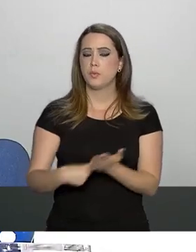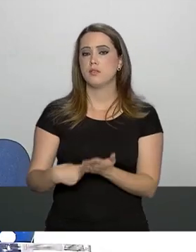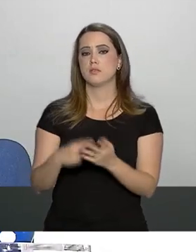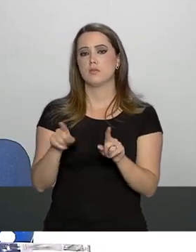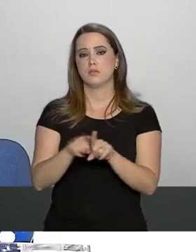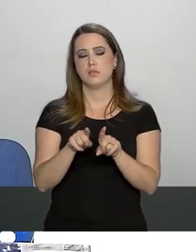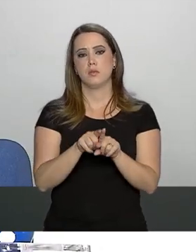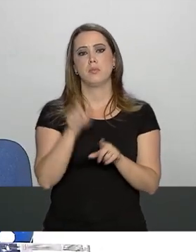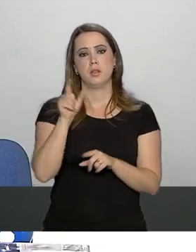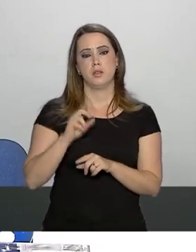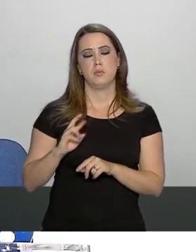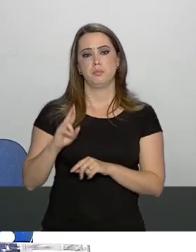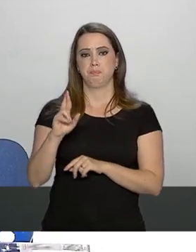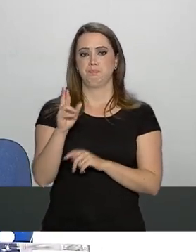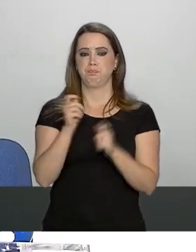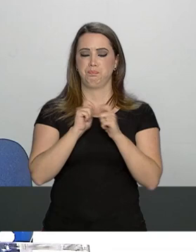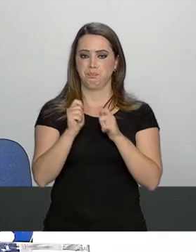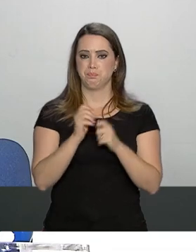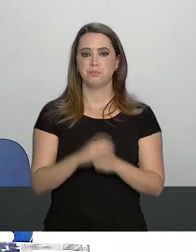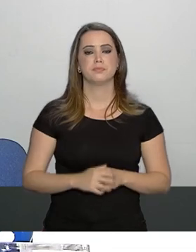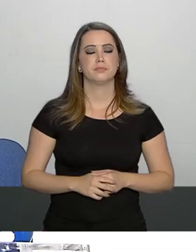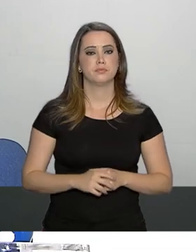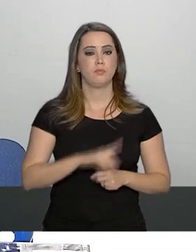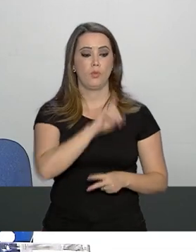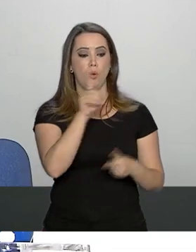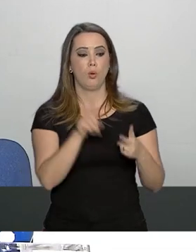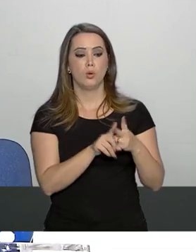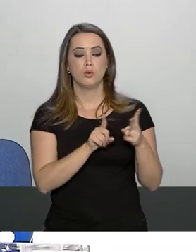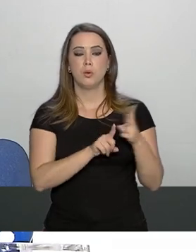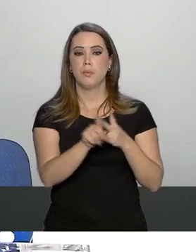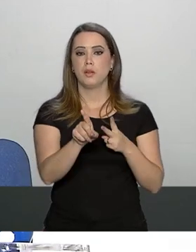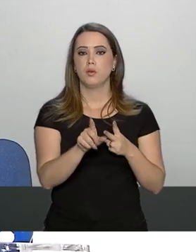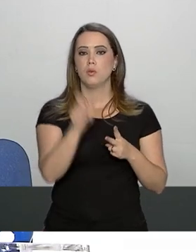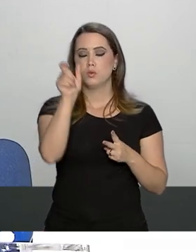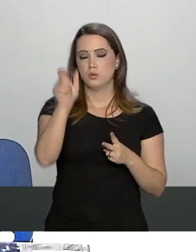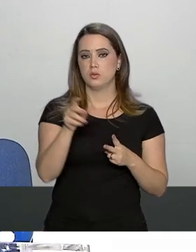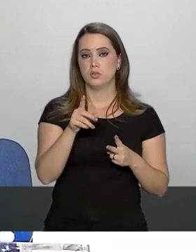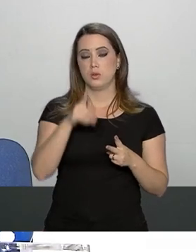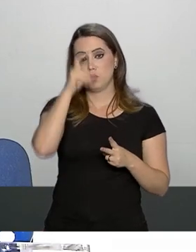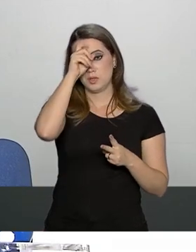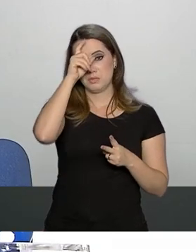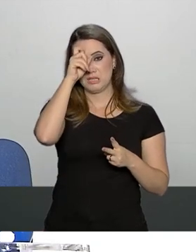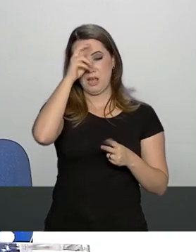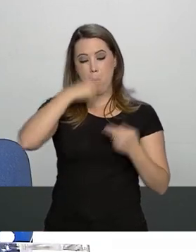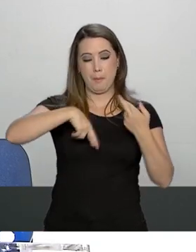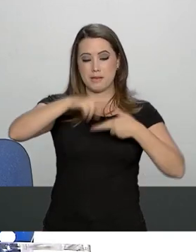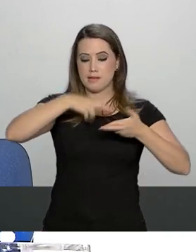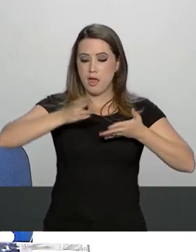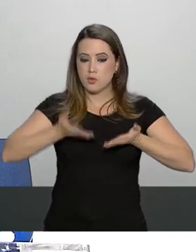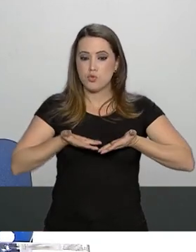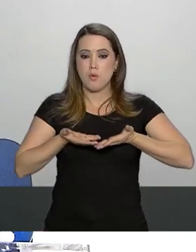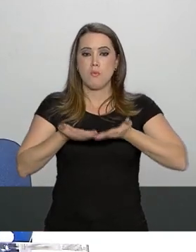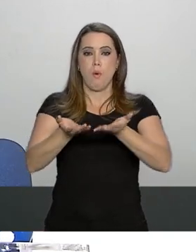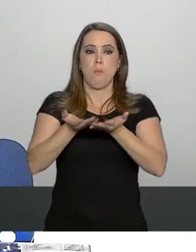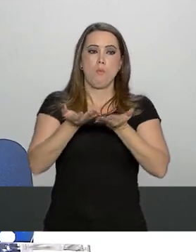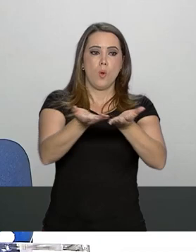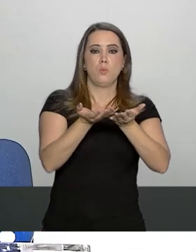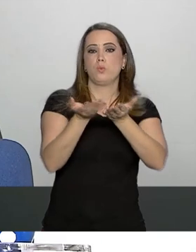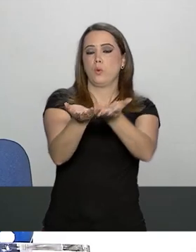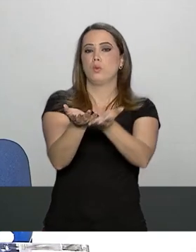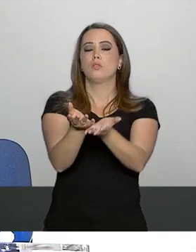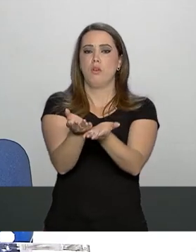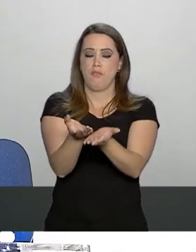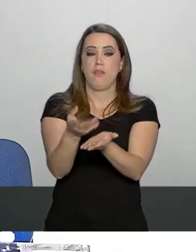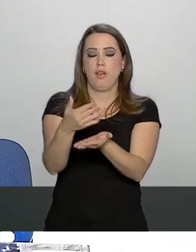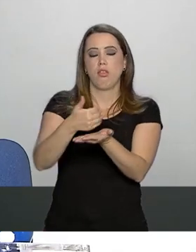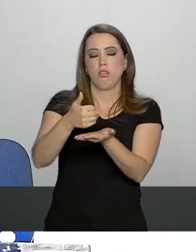naturalmente pelo Portavoz. A outra questão é que o hospital tem recebido muitos presentes de cidadãos aqui que vêm deixar para o presidente Jair